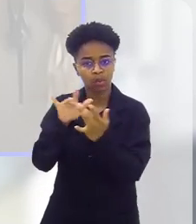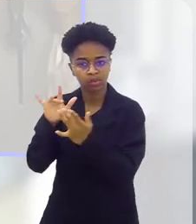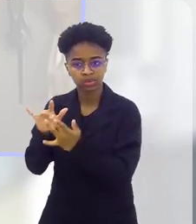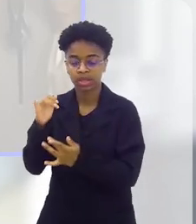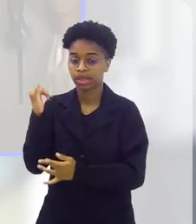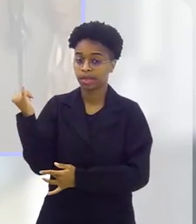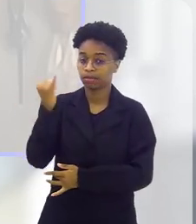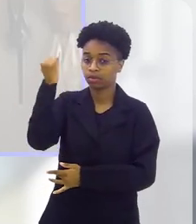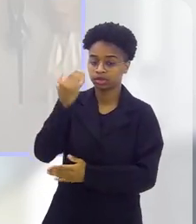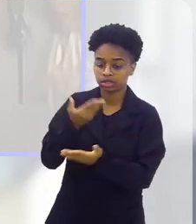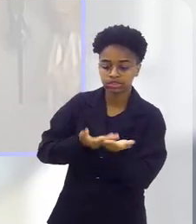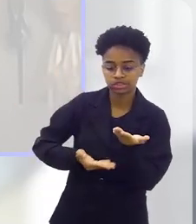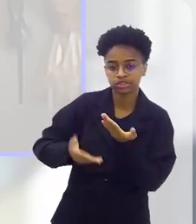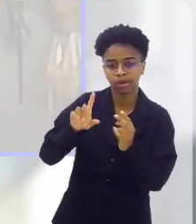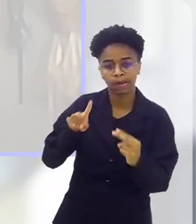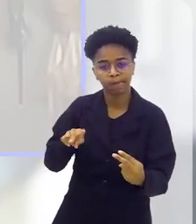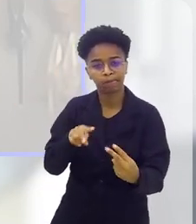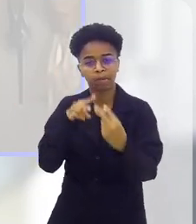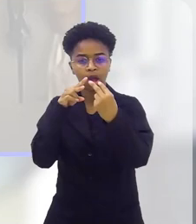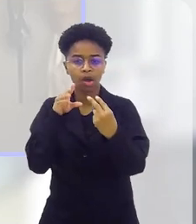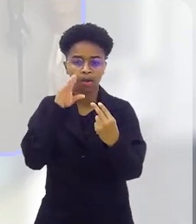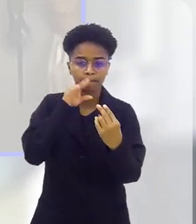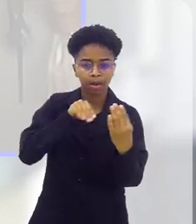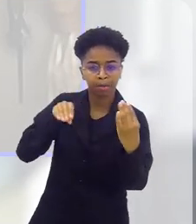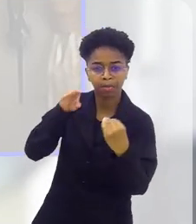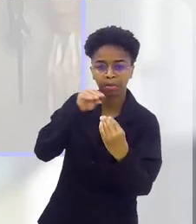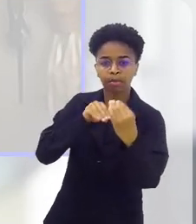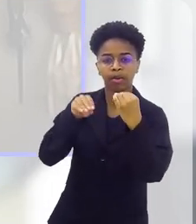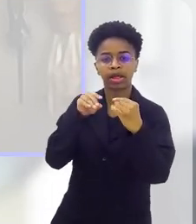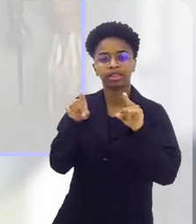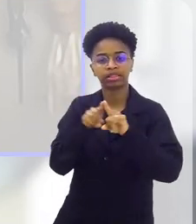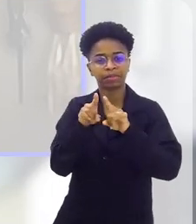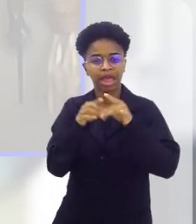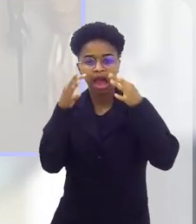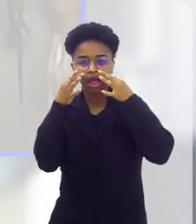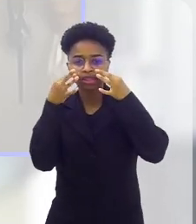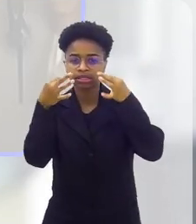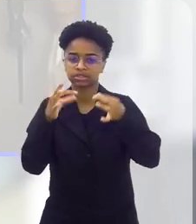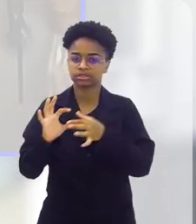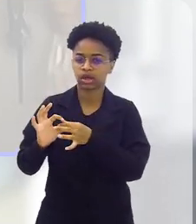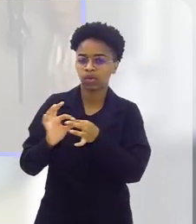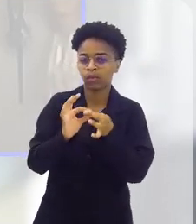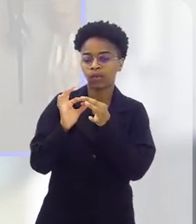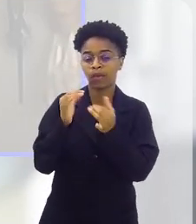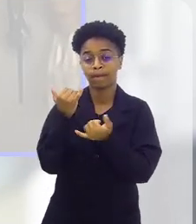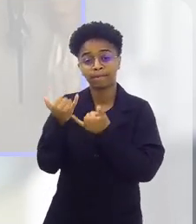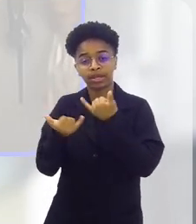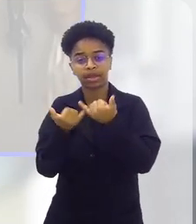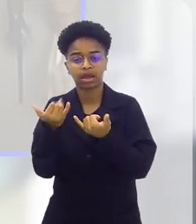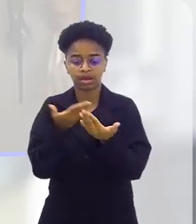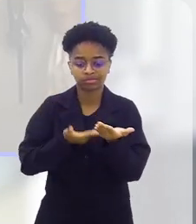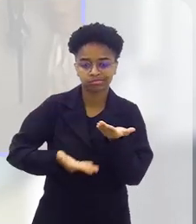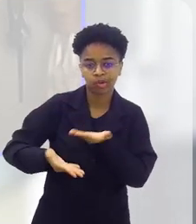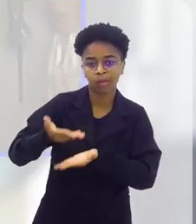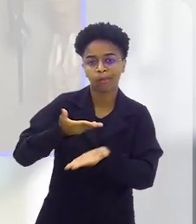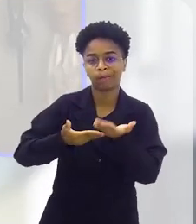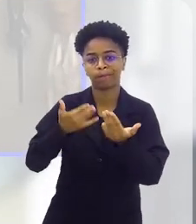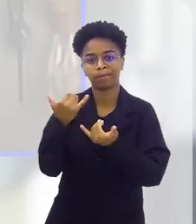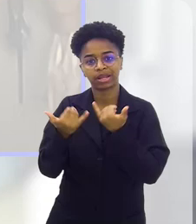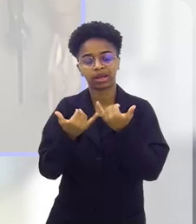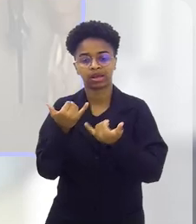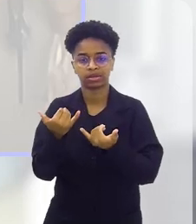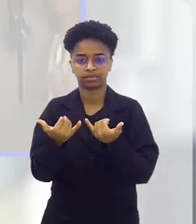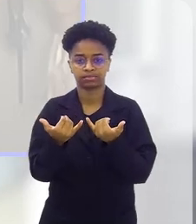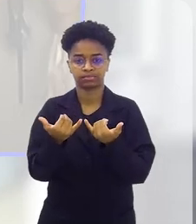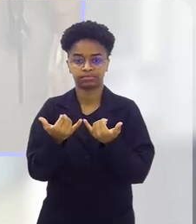com o outro, a troca de olhar, a troca de fala, a atenção conjunta, brincar compartilhando